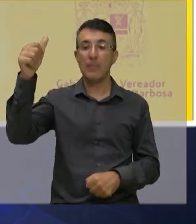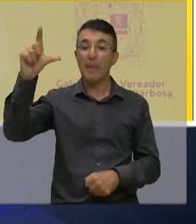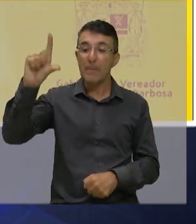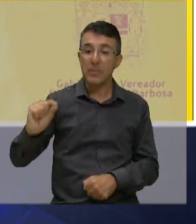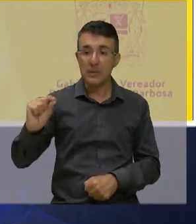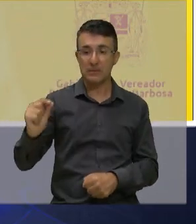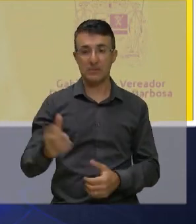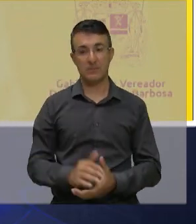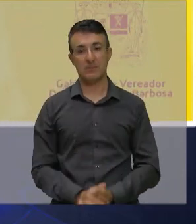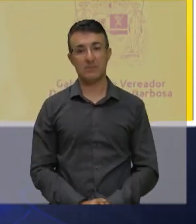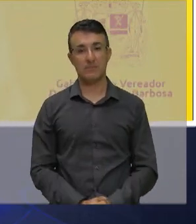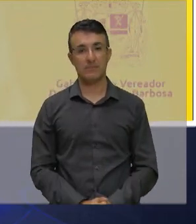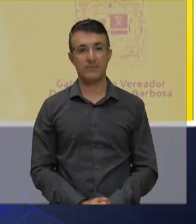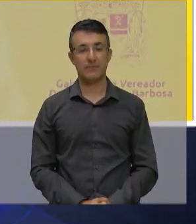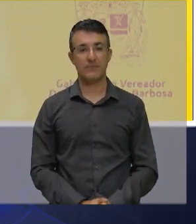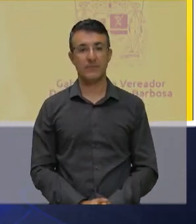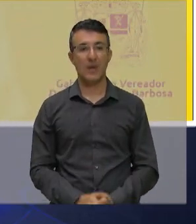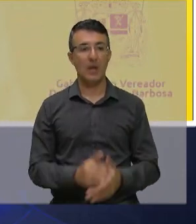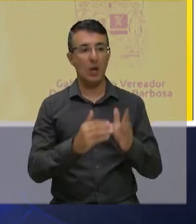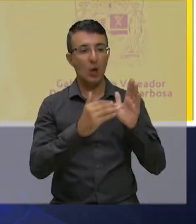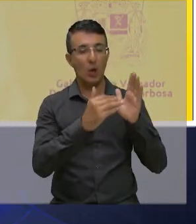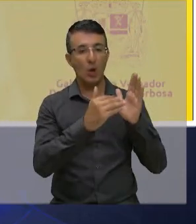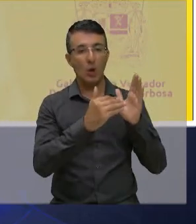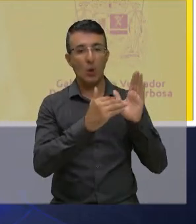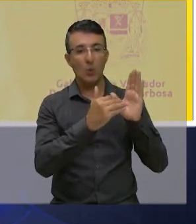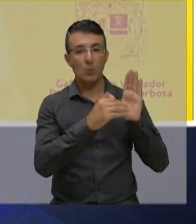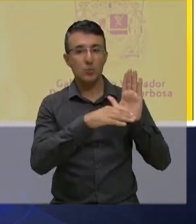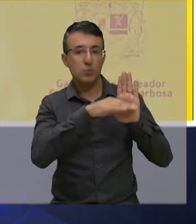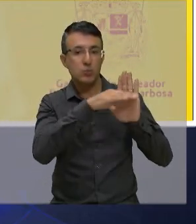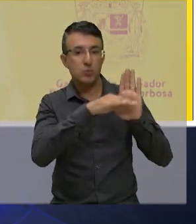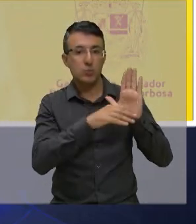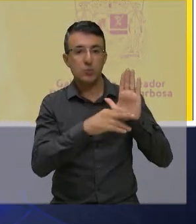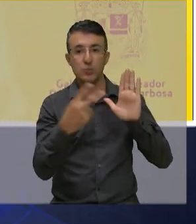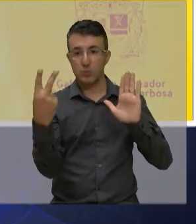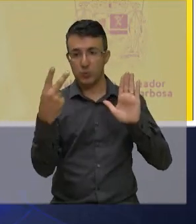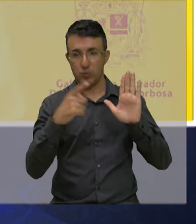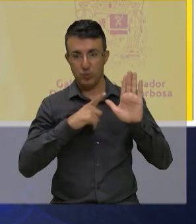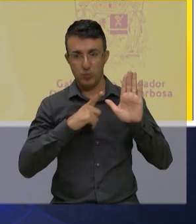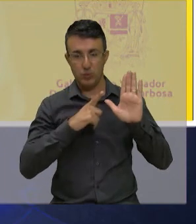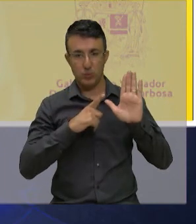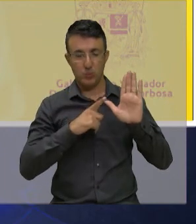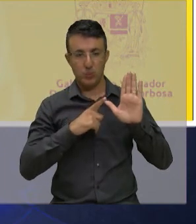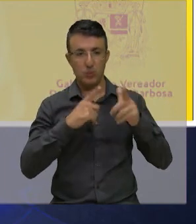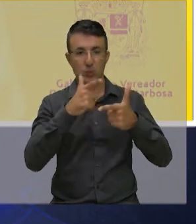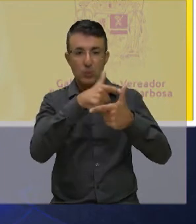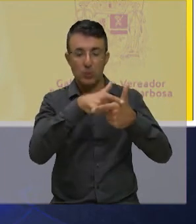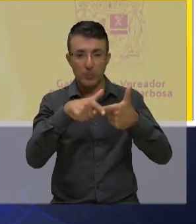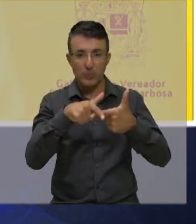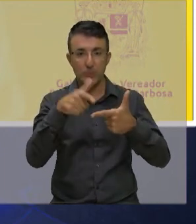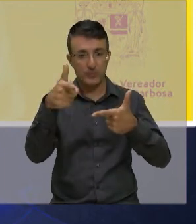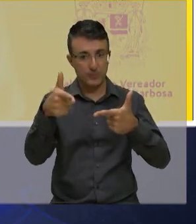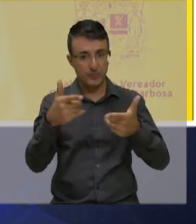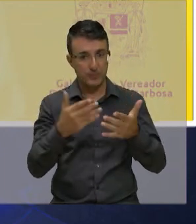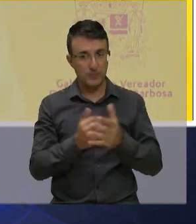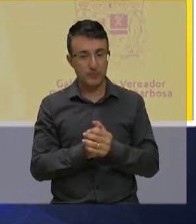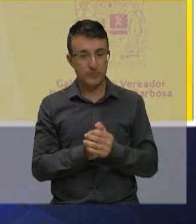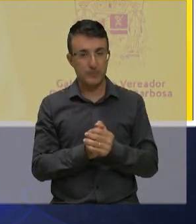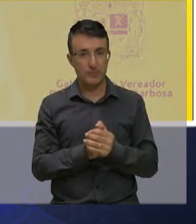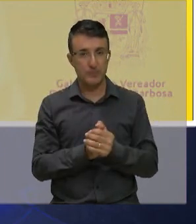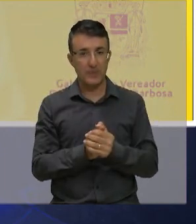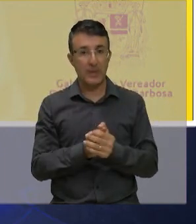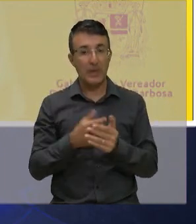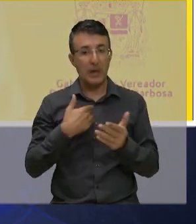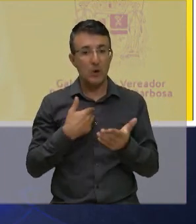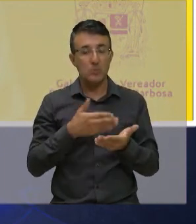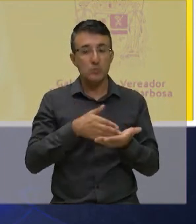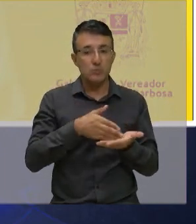tenho dois projetos nessa casa falando sobre esse assunto e eu gostaria muito que esses projetos andassem e que